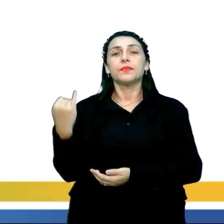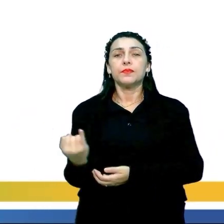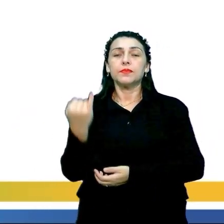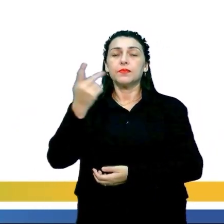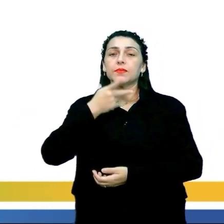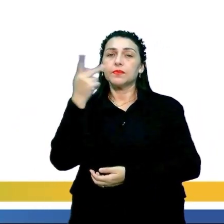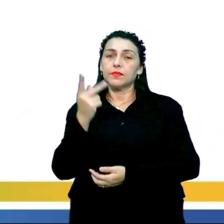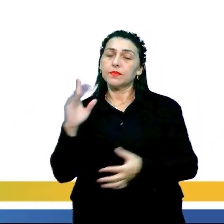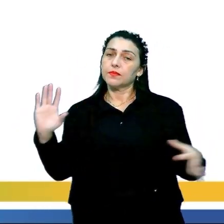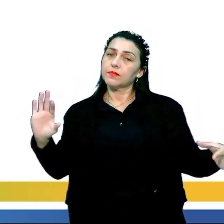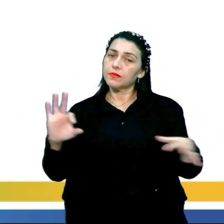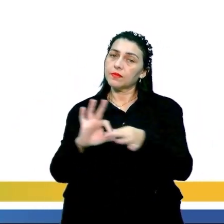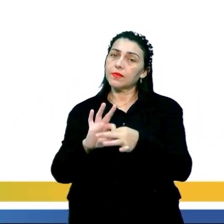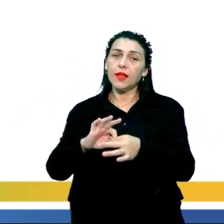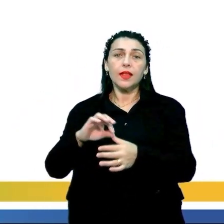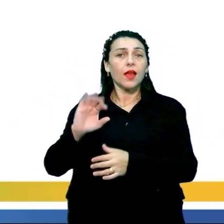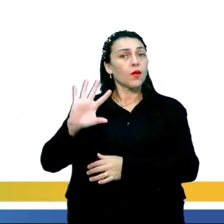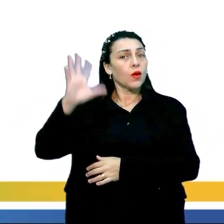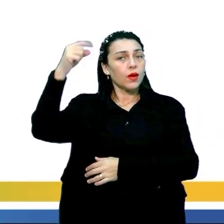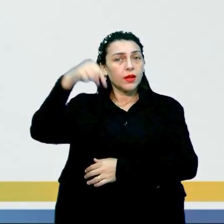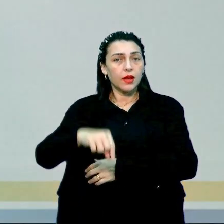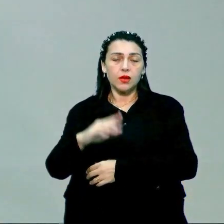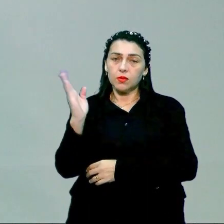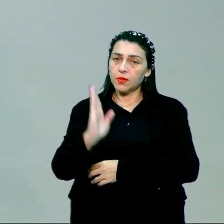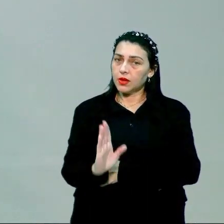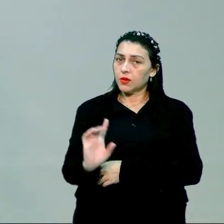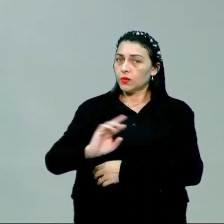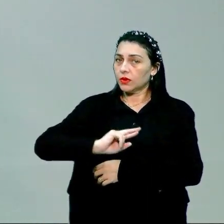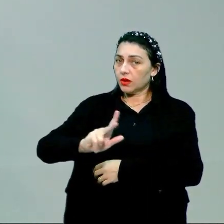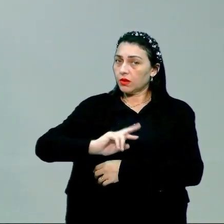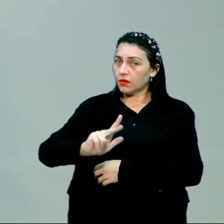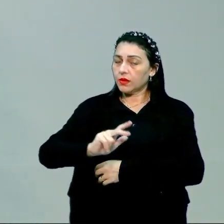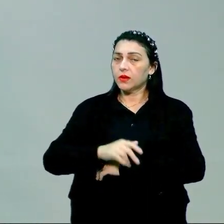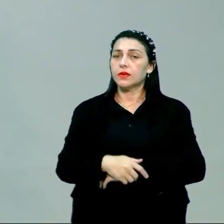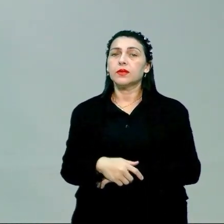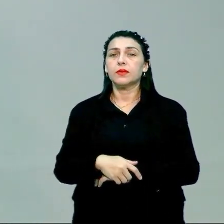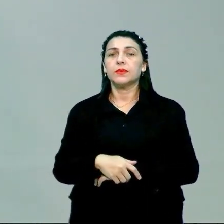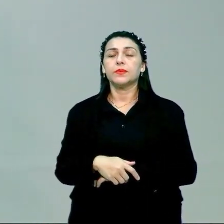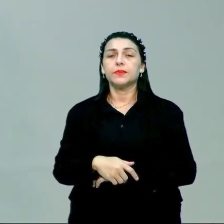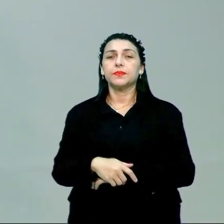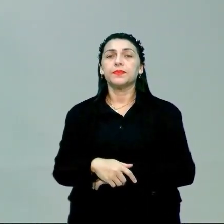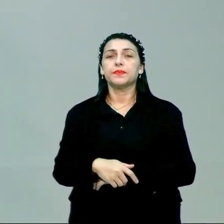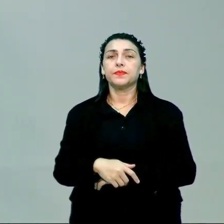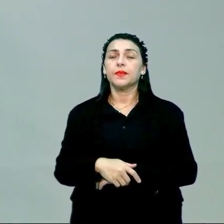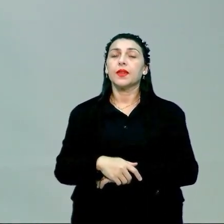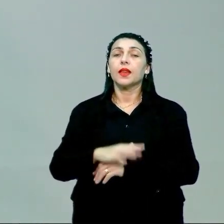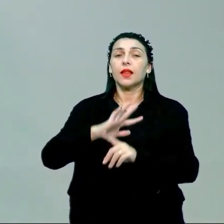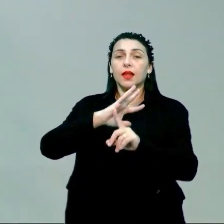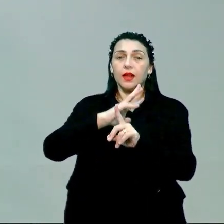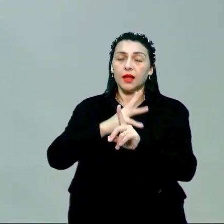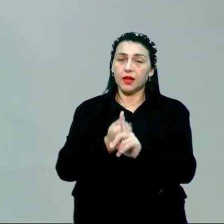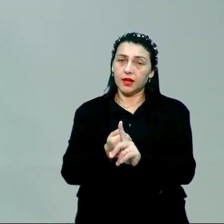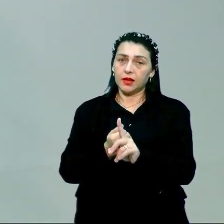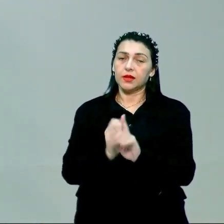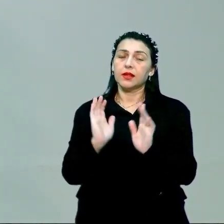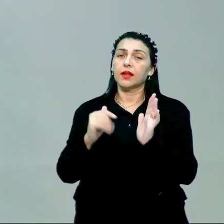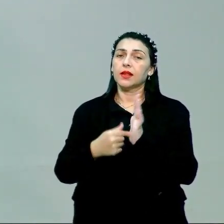importante dizer que essas correntes não aconteceram no Brasil. Como eu citei, grande parte da arte que, até então,